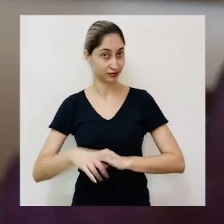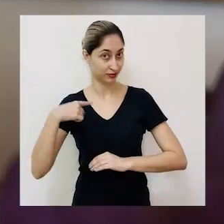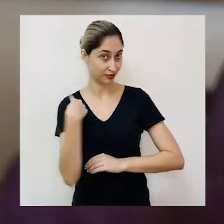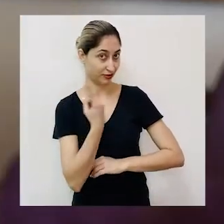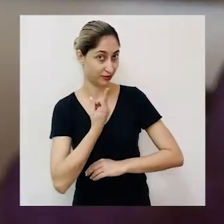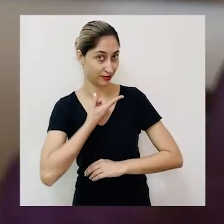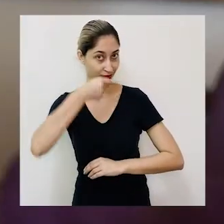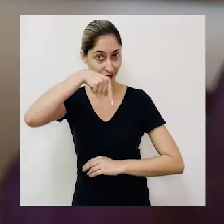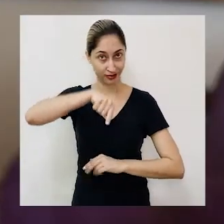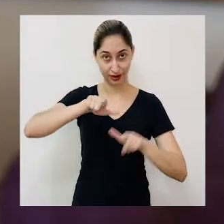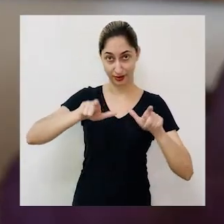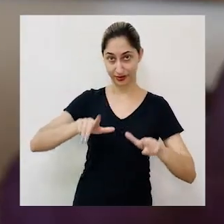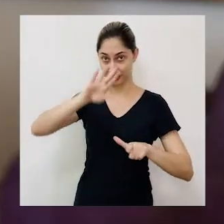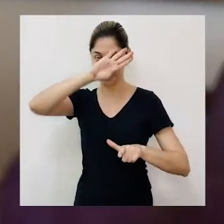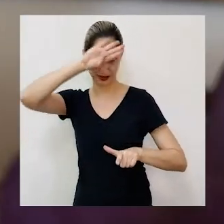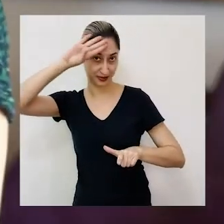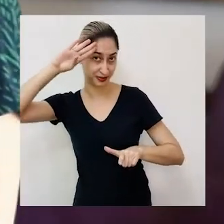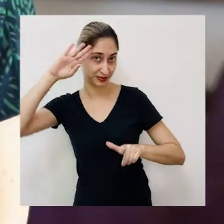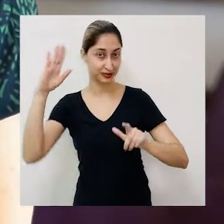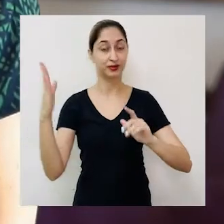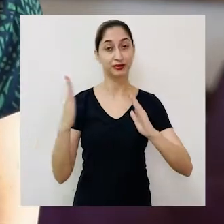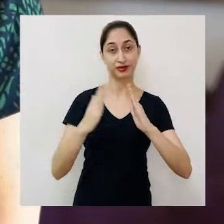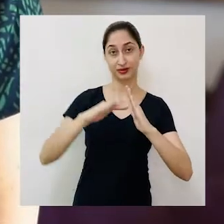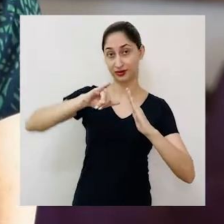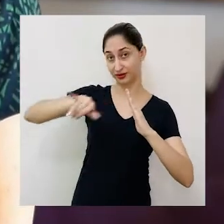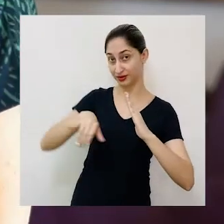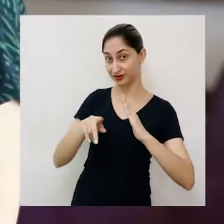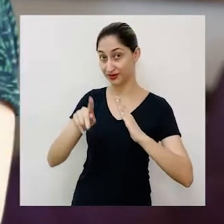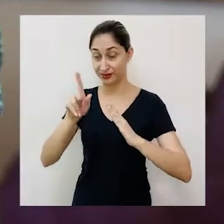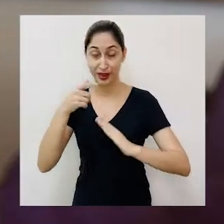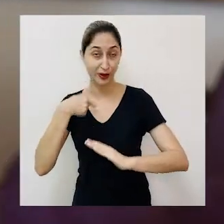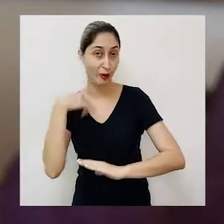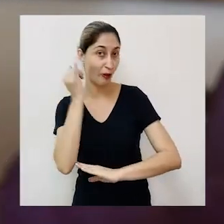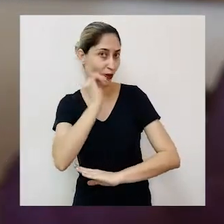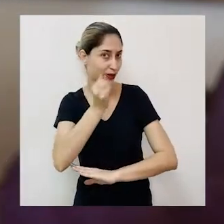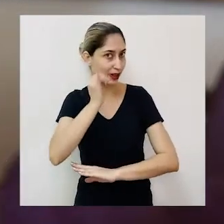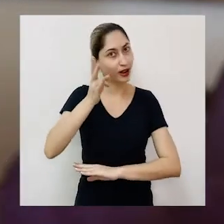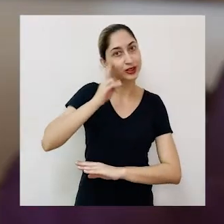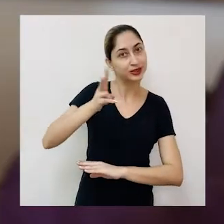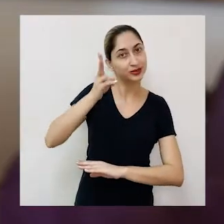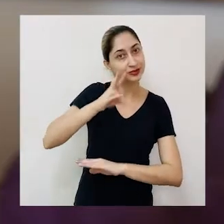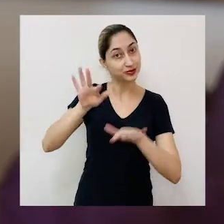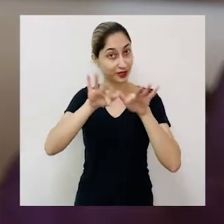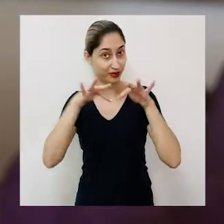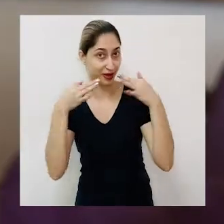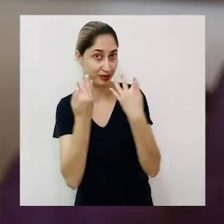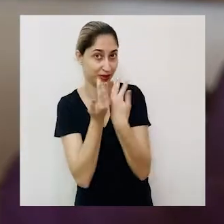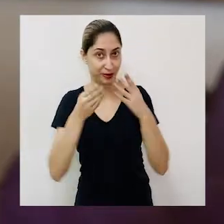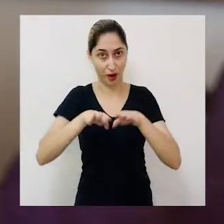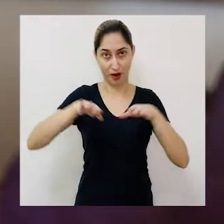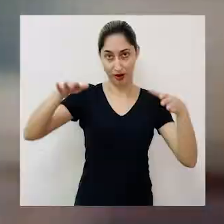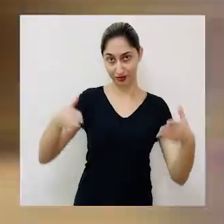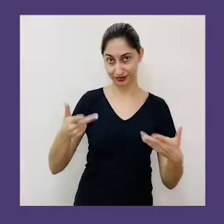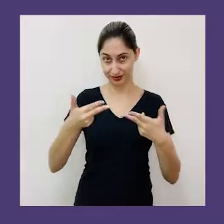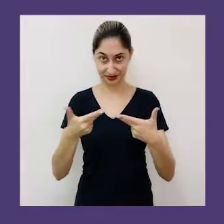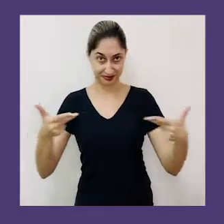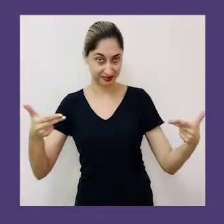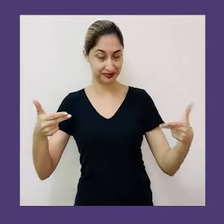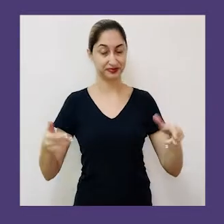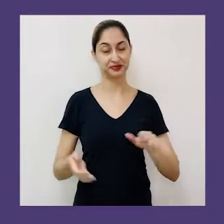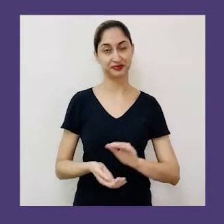Estamos aqui na Pampulha, na Casa Kubitschek, onde eu vou contar essa divertida história da família Mobília.